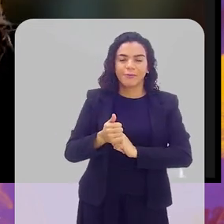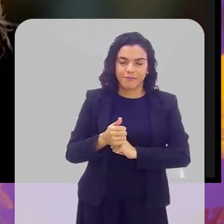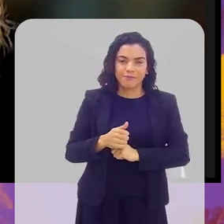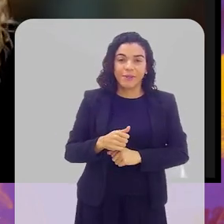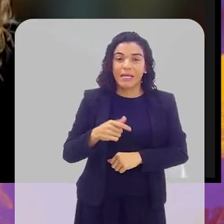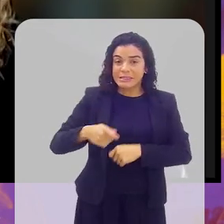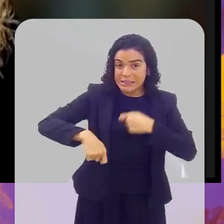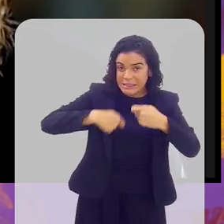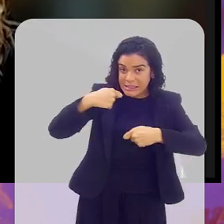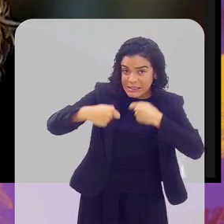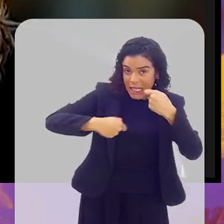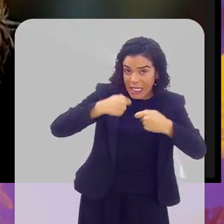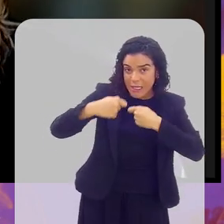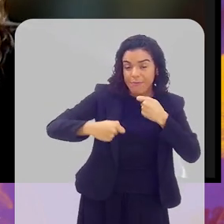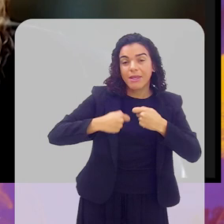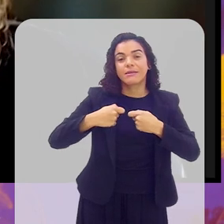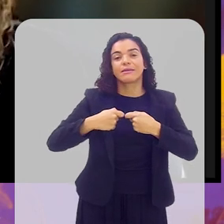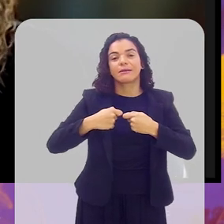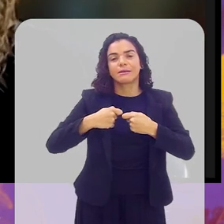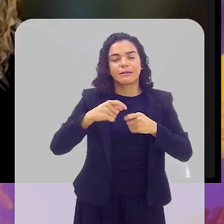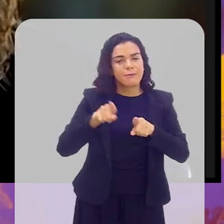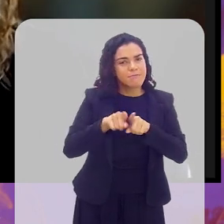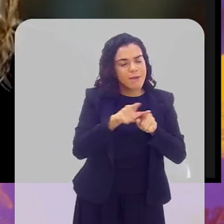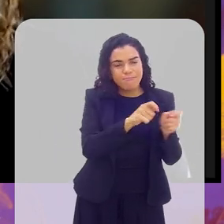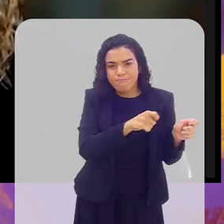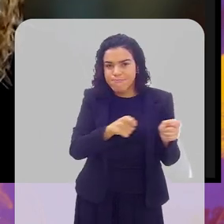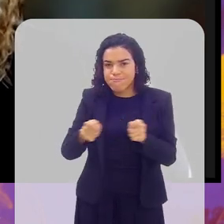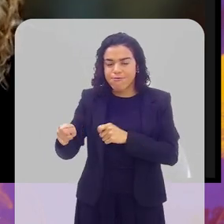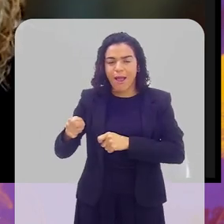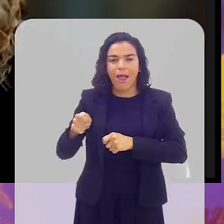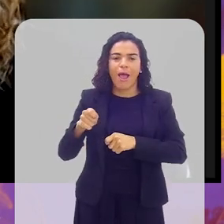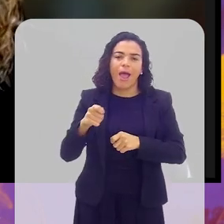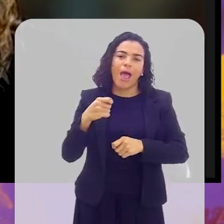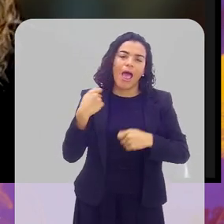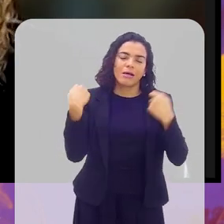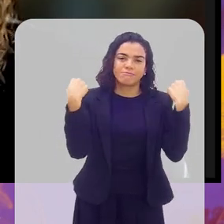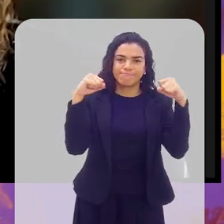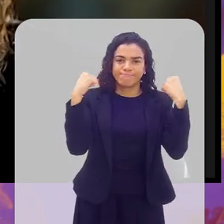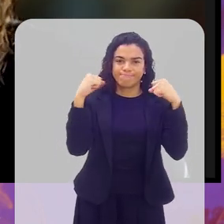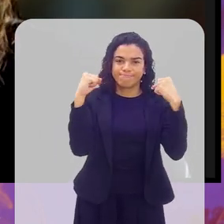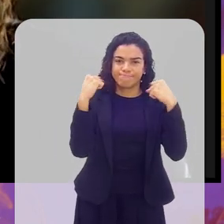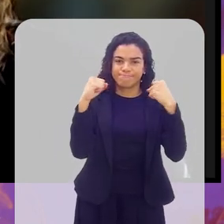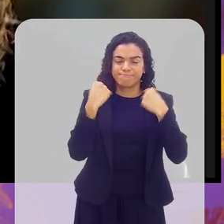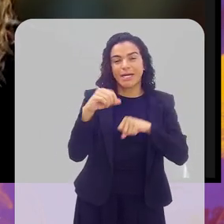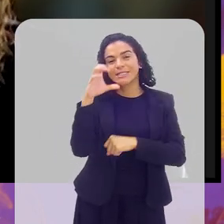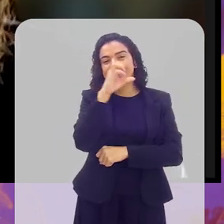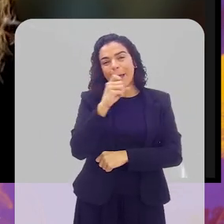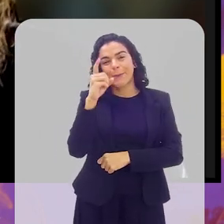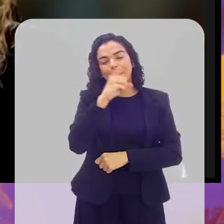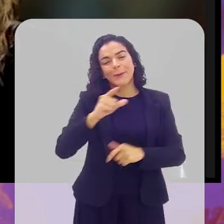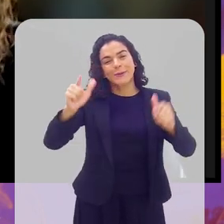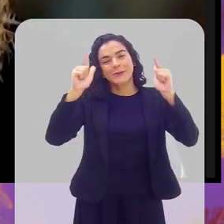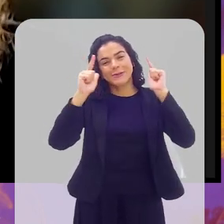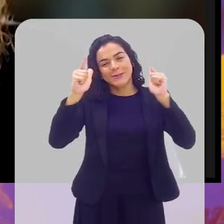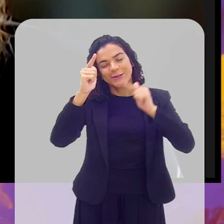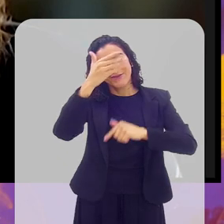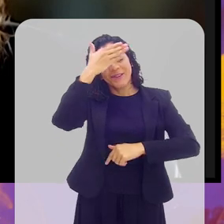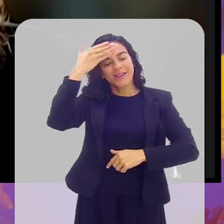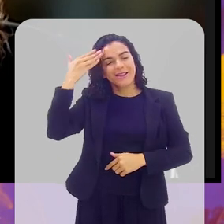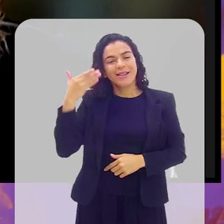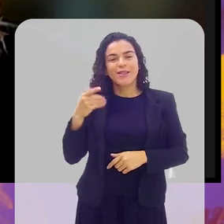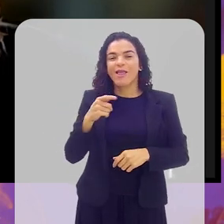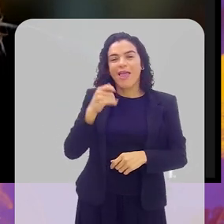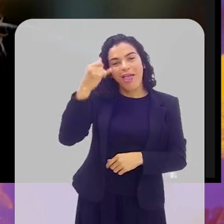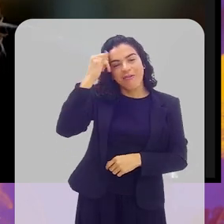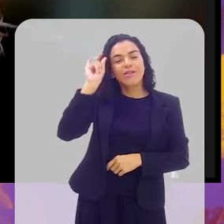realmente, é importante se alimentar e praticar regularmente atividade física, para poder no final de semana se divertir sem problemas,